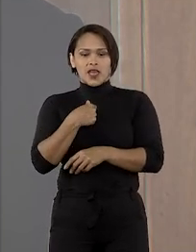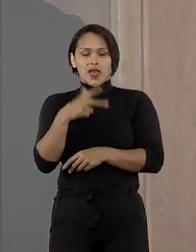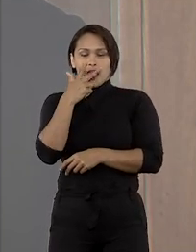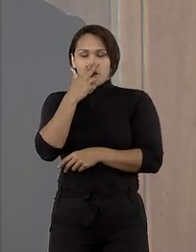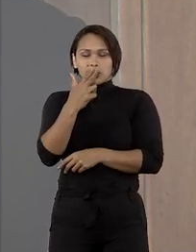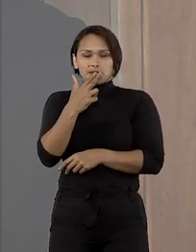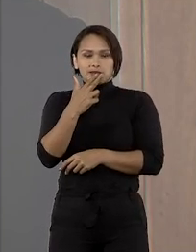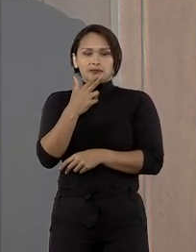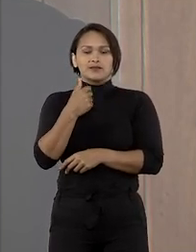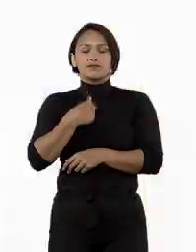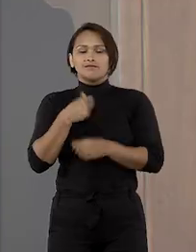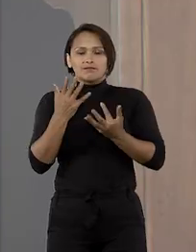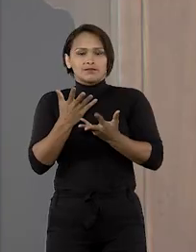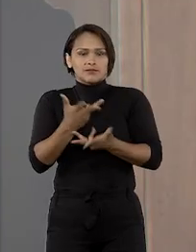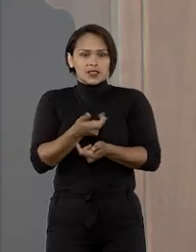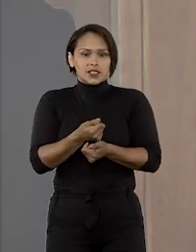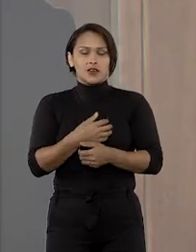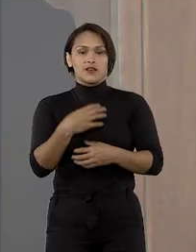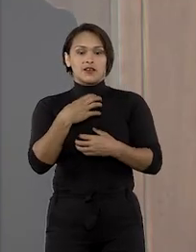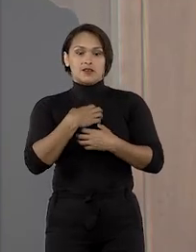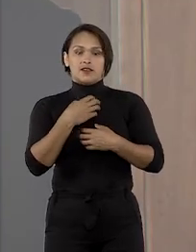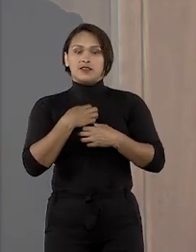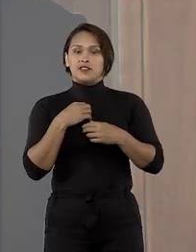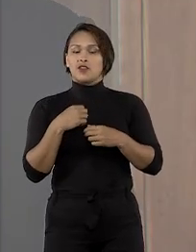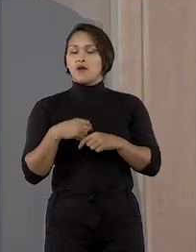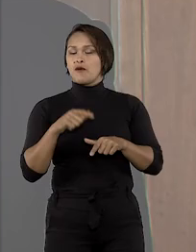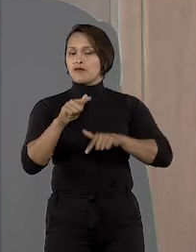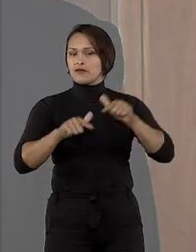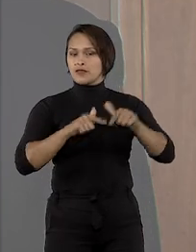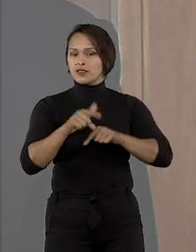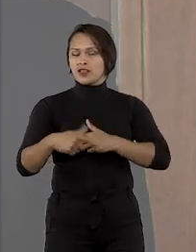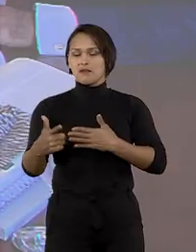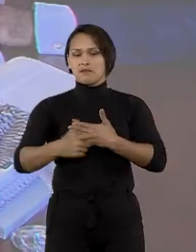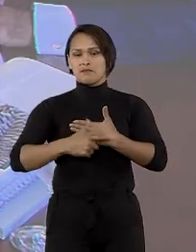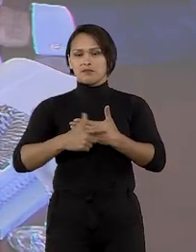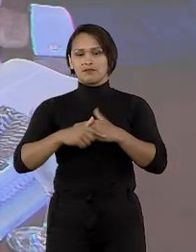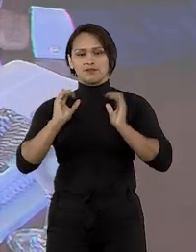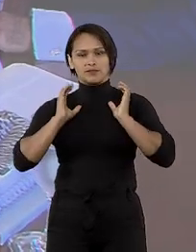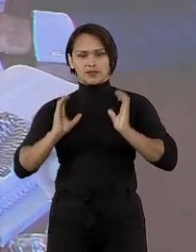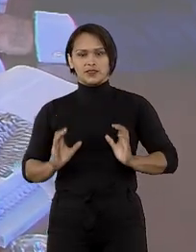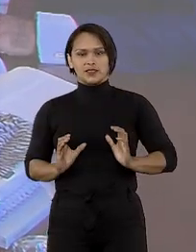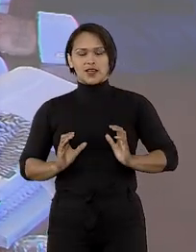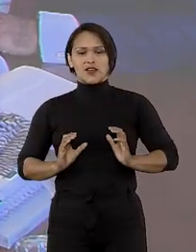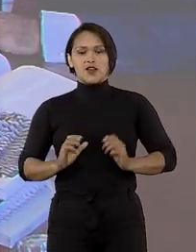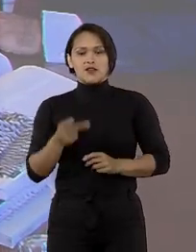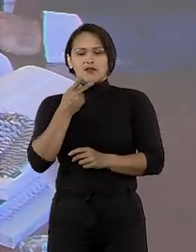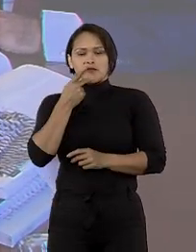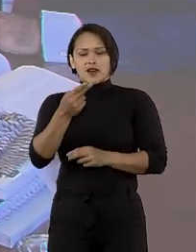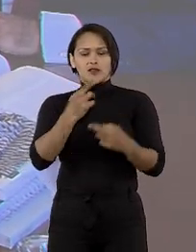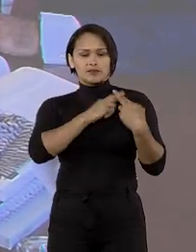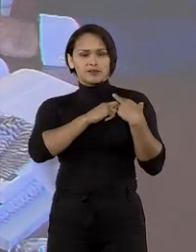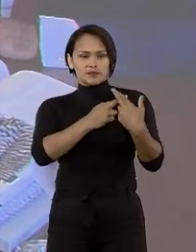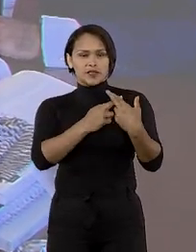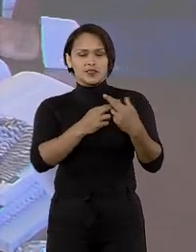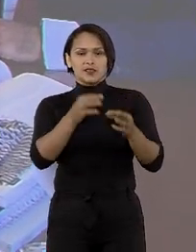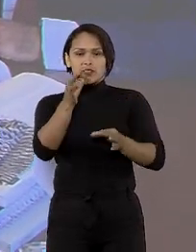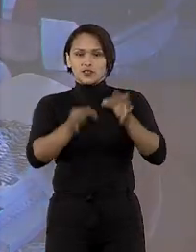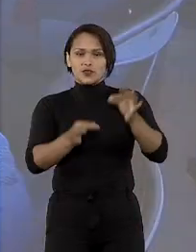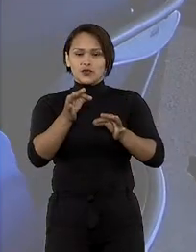iniciativa sensacional. Me sinto exercendo meu papel de cidadão, né? Falando com o representante da justiça,